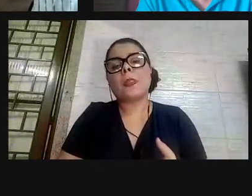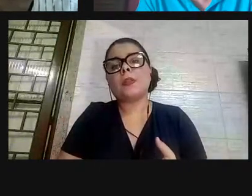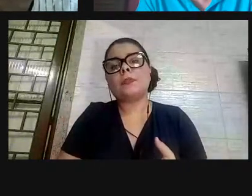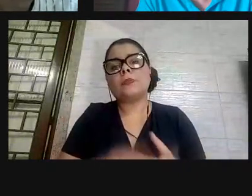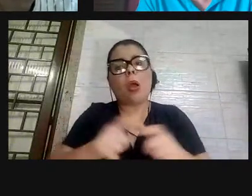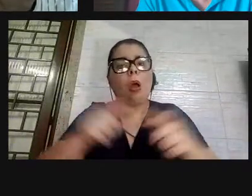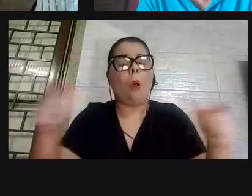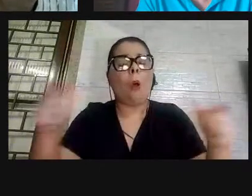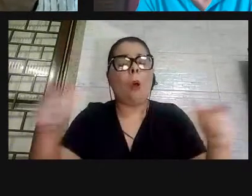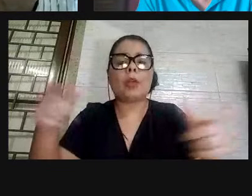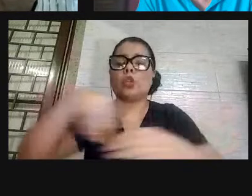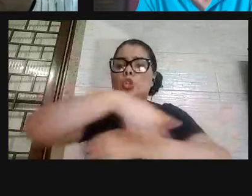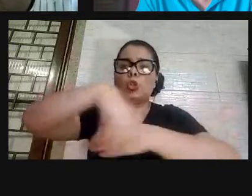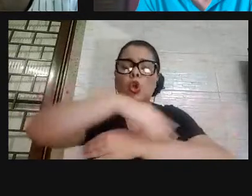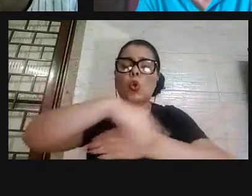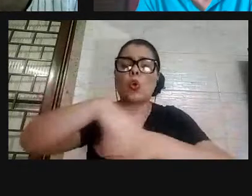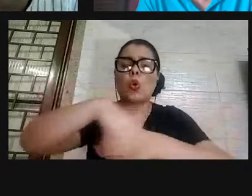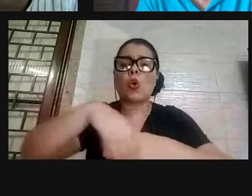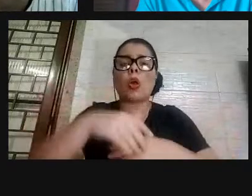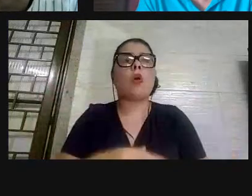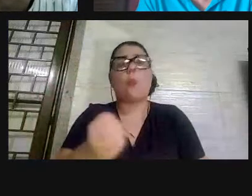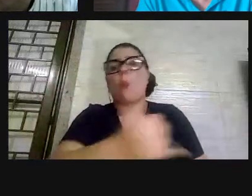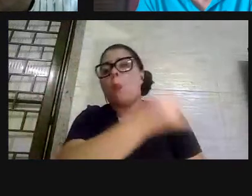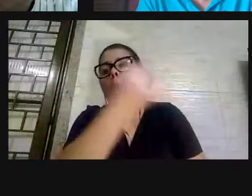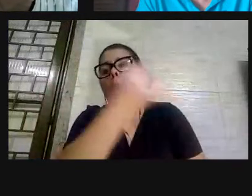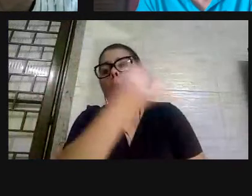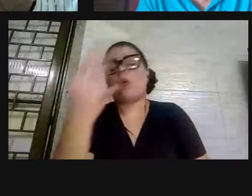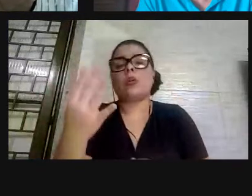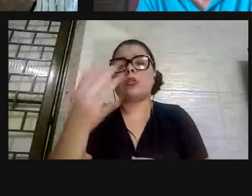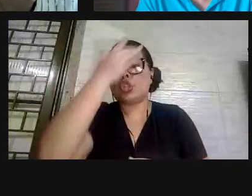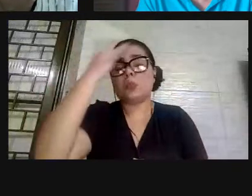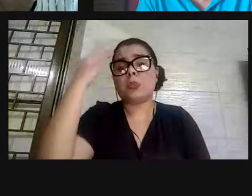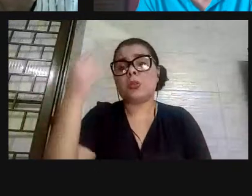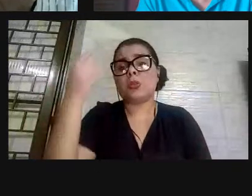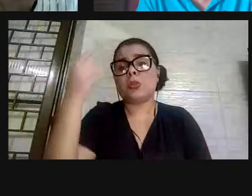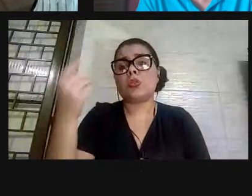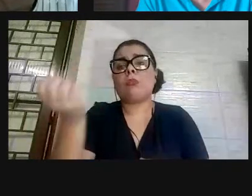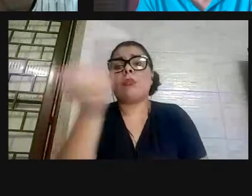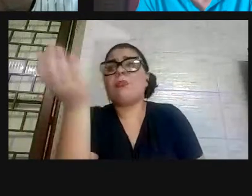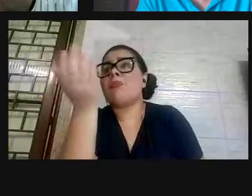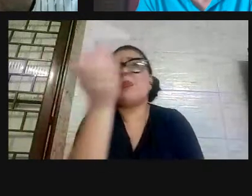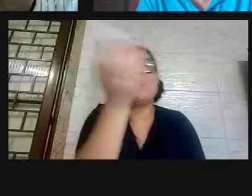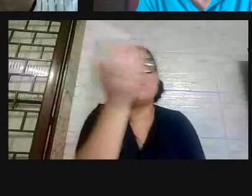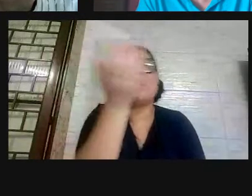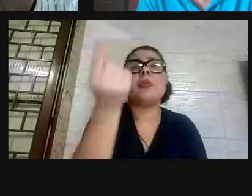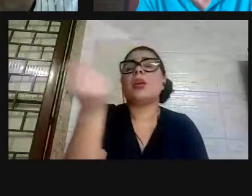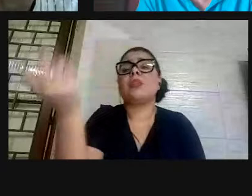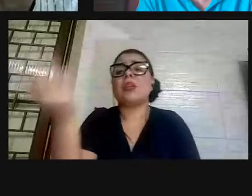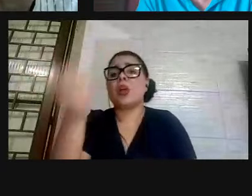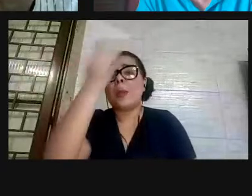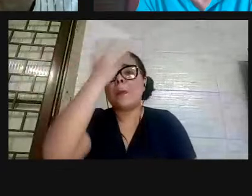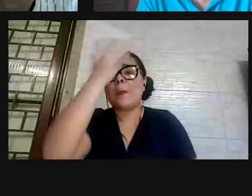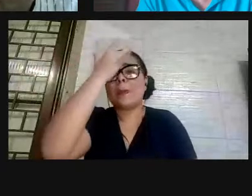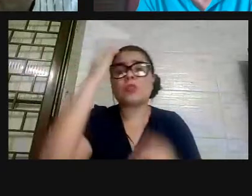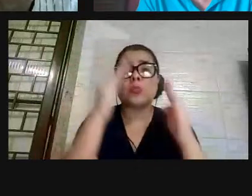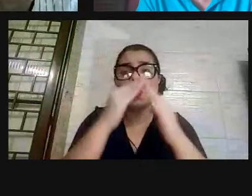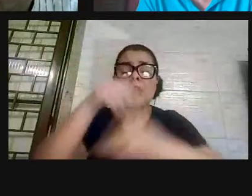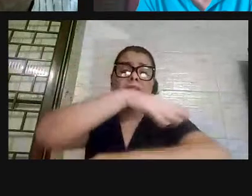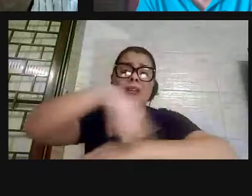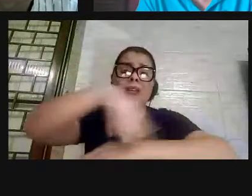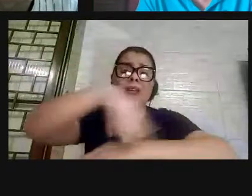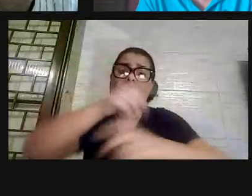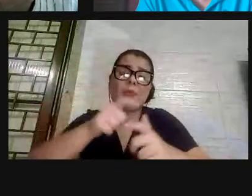Aumentou na rua a quantidade de desempregados, a quantidade de pedinte, a quantidade de moradores em espaços públicos, isso é